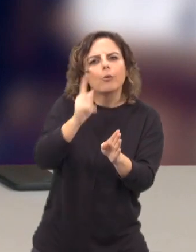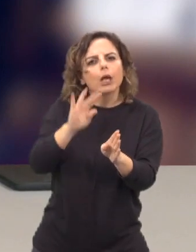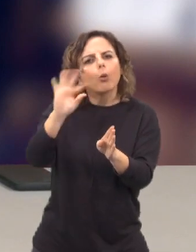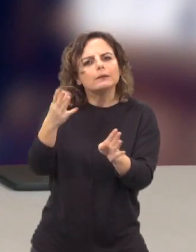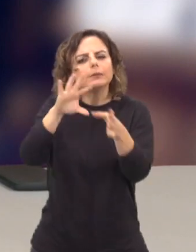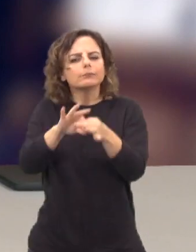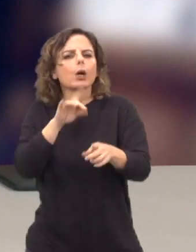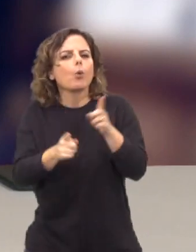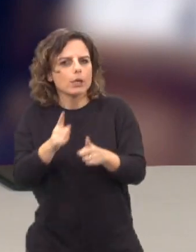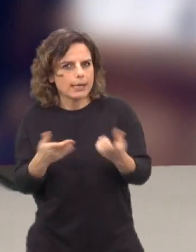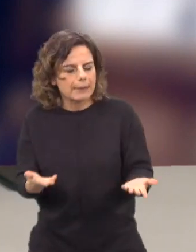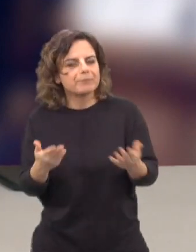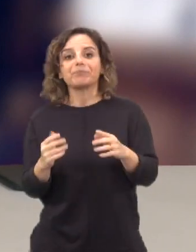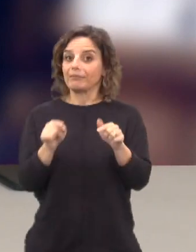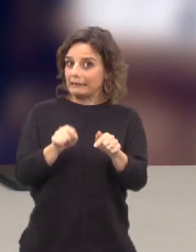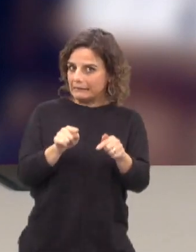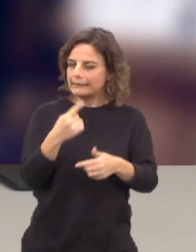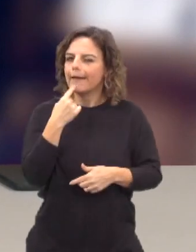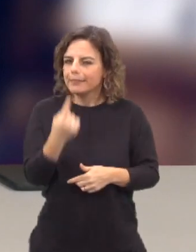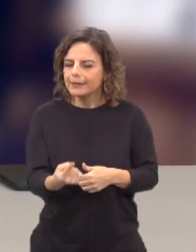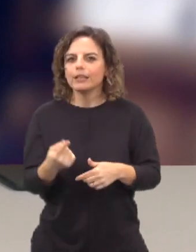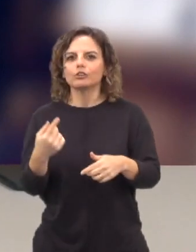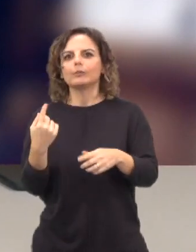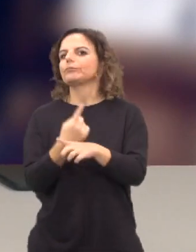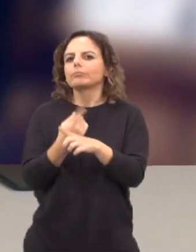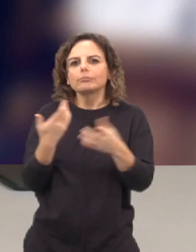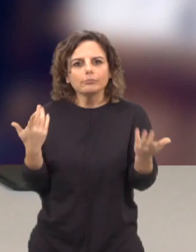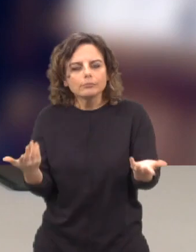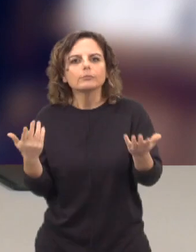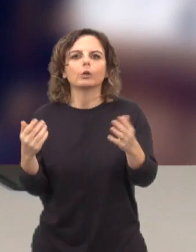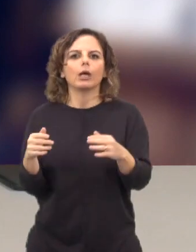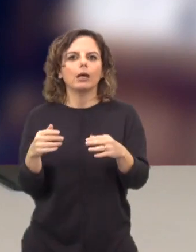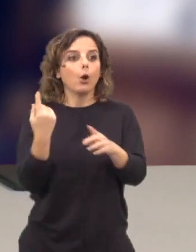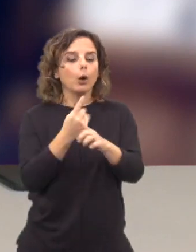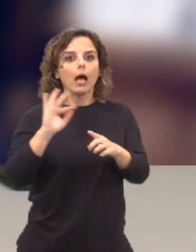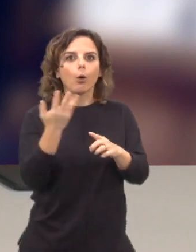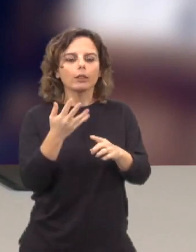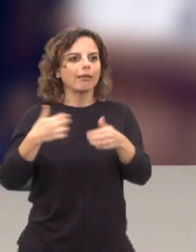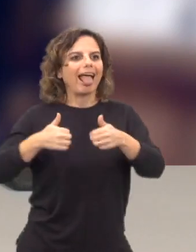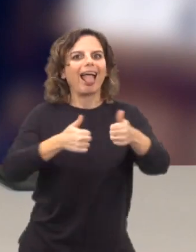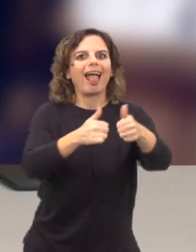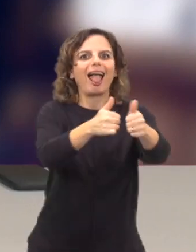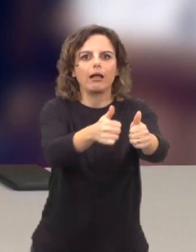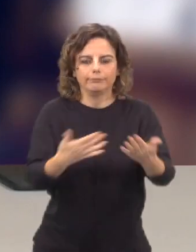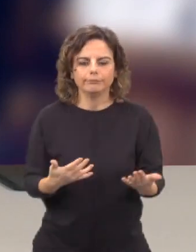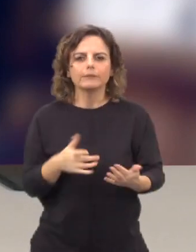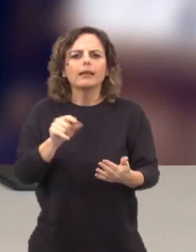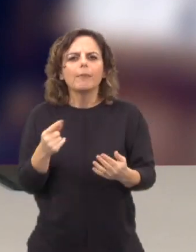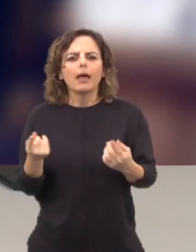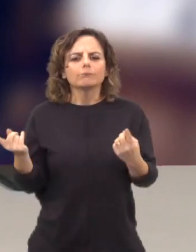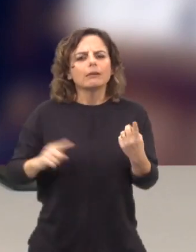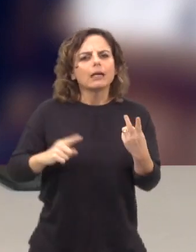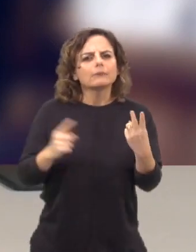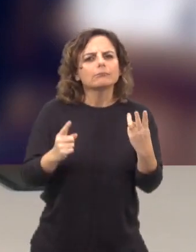acontecimento. E, portanto, o que aqui se diz sobre o imediatismo e a tentação de correr atrás dele, sob alguma repetição no